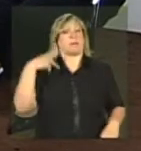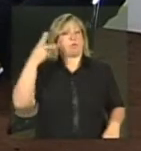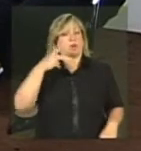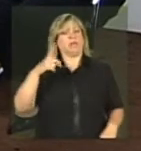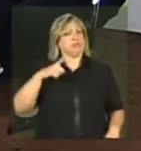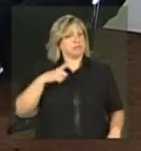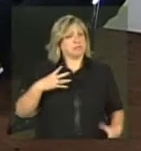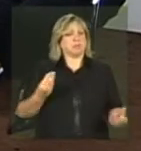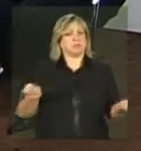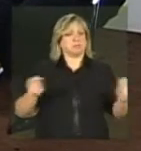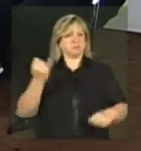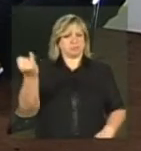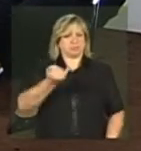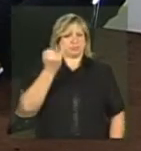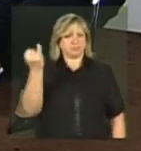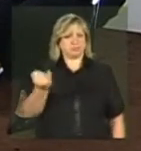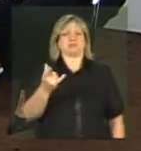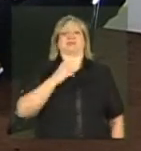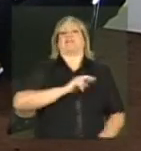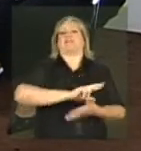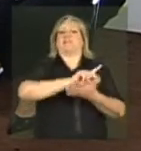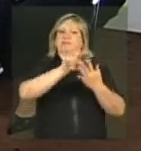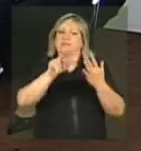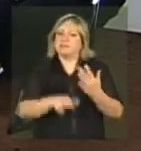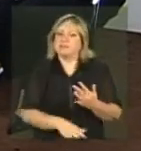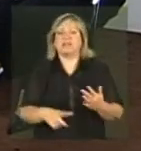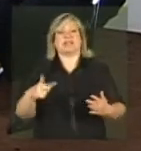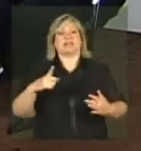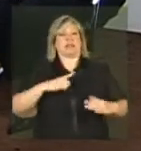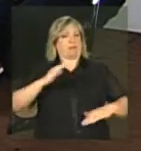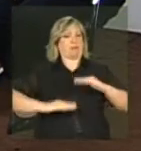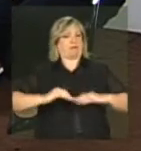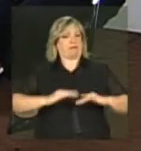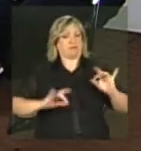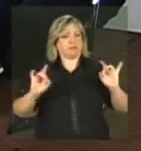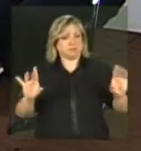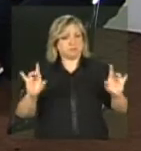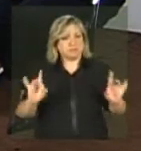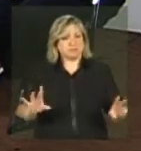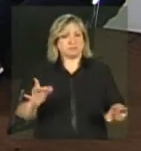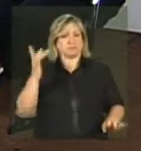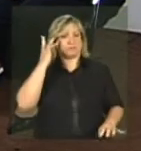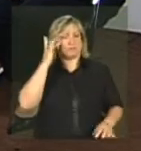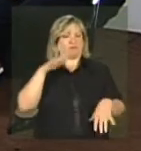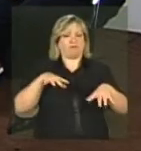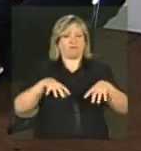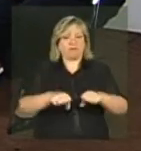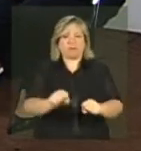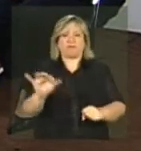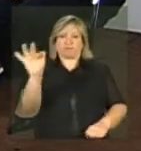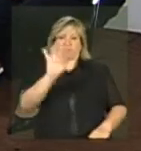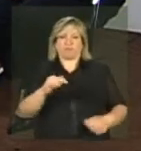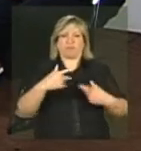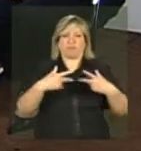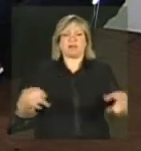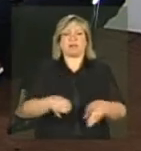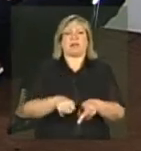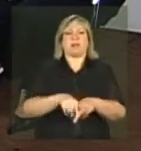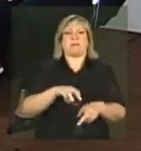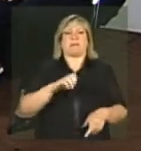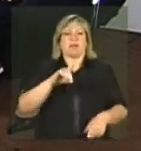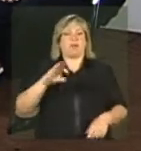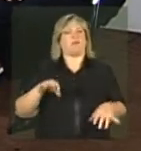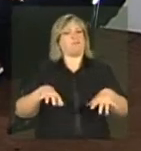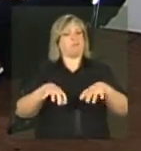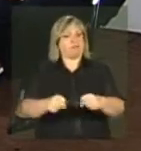potencialidade. Todas têm capilaridade, todas têm profissionais qualificados de nível superior, profissionais qualificados de nível médio e